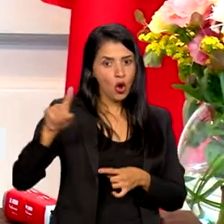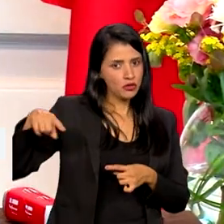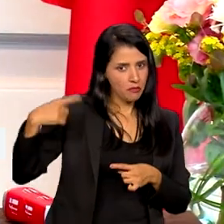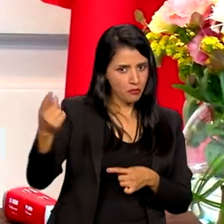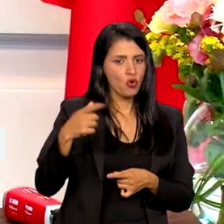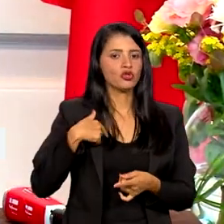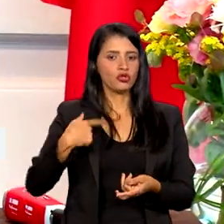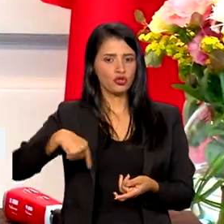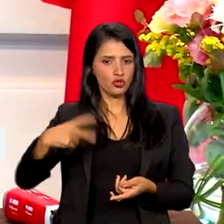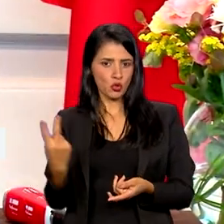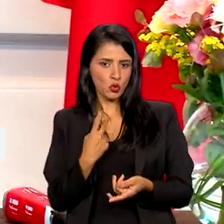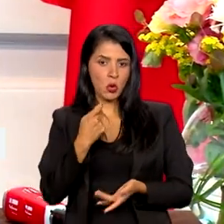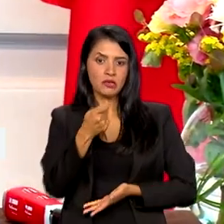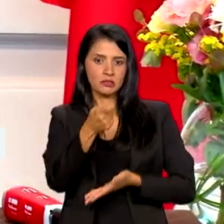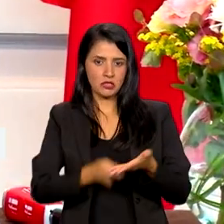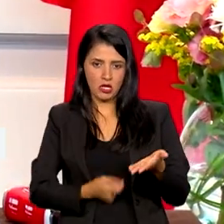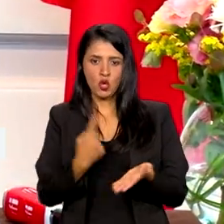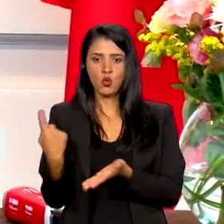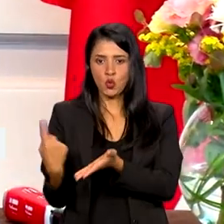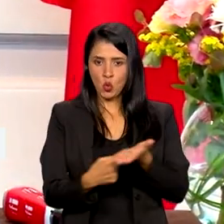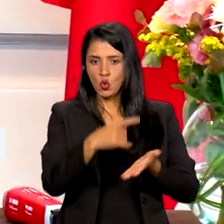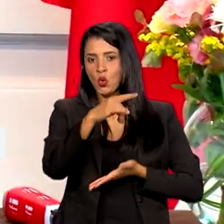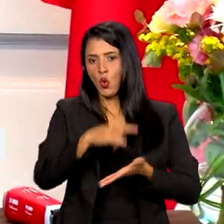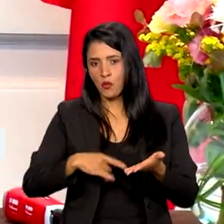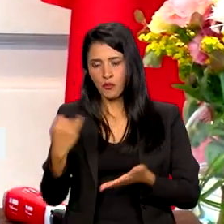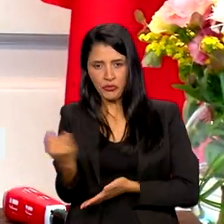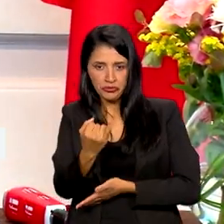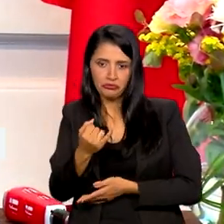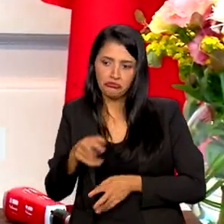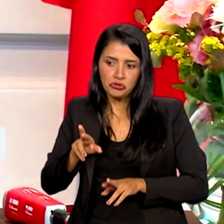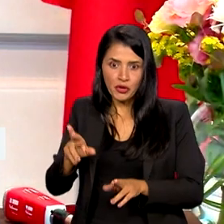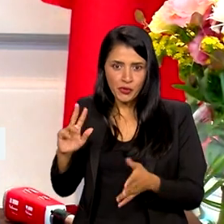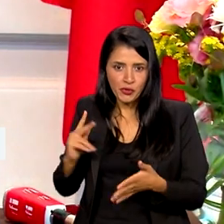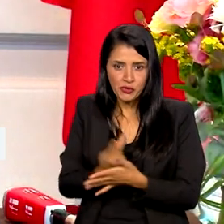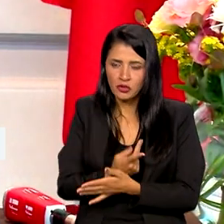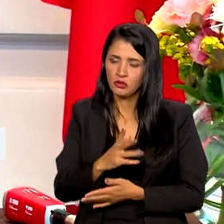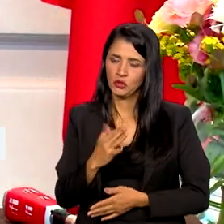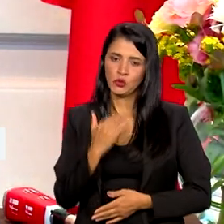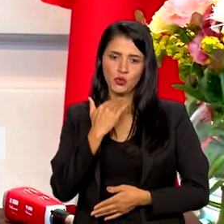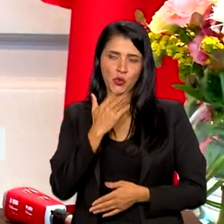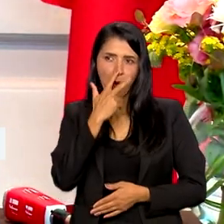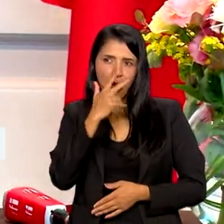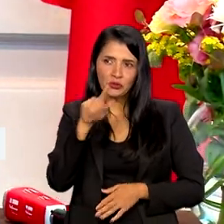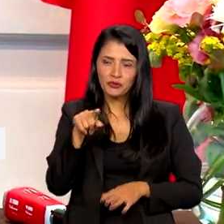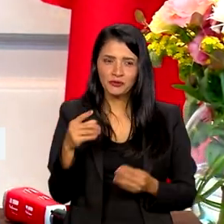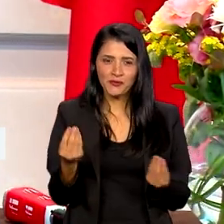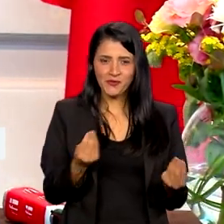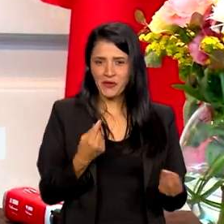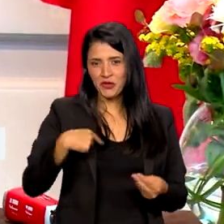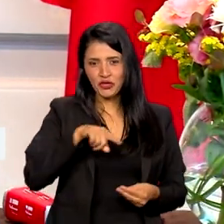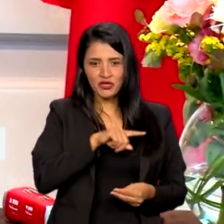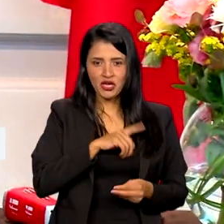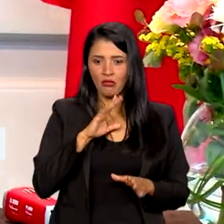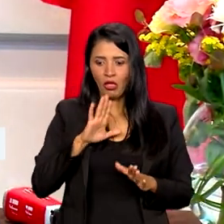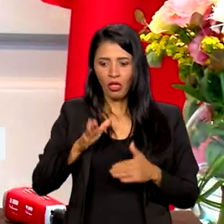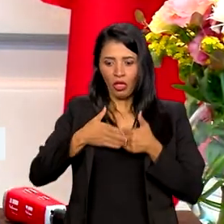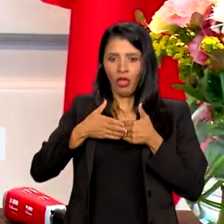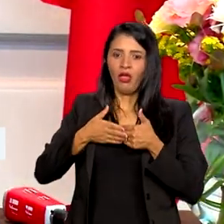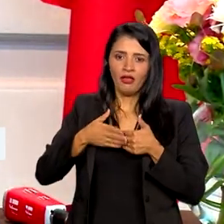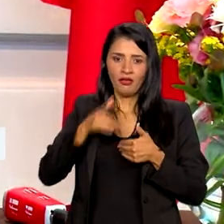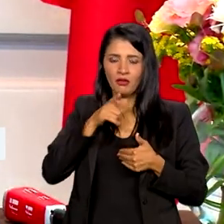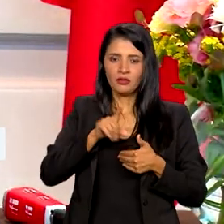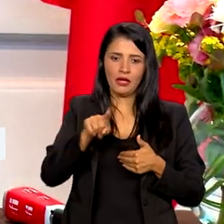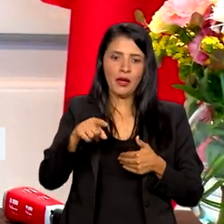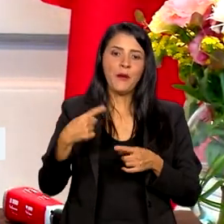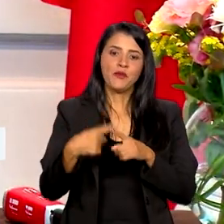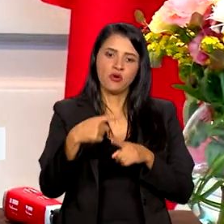acordos importantes e a gente espera que isso se concretize. Eu acho que não adianta também a gente se fechar na nossa bolha,